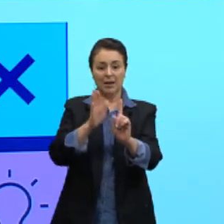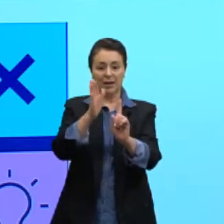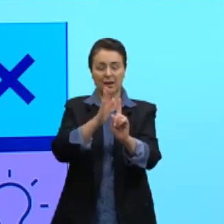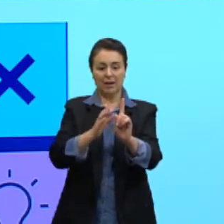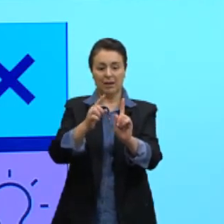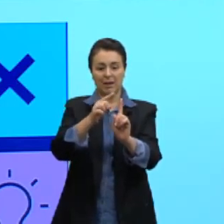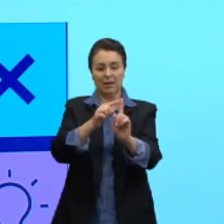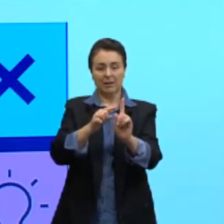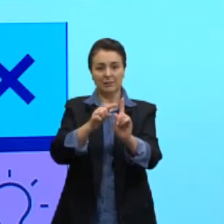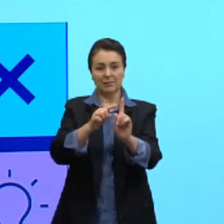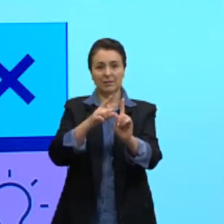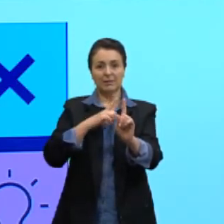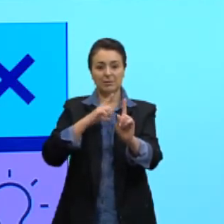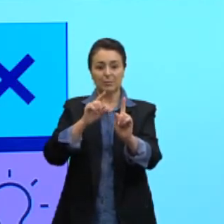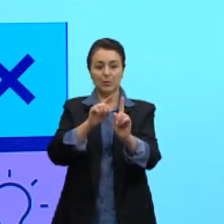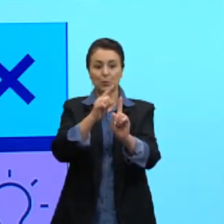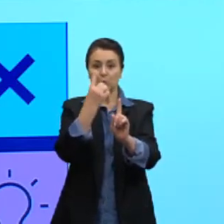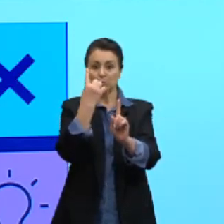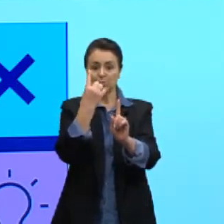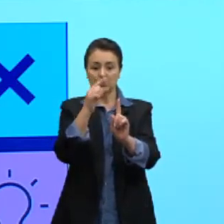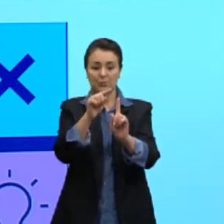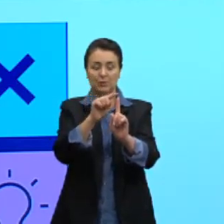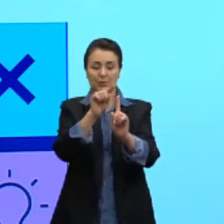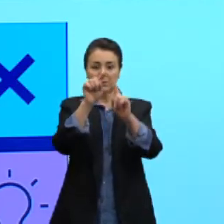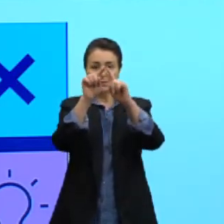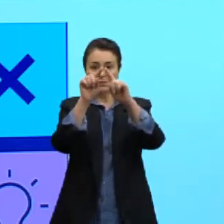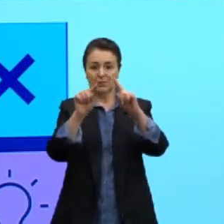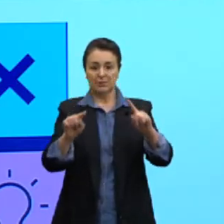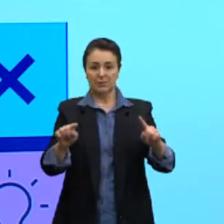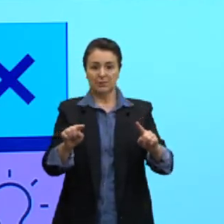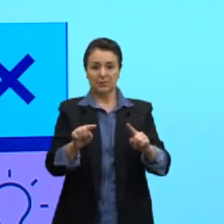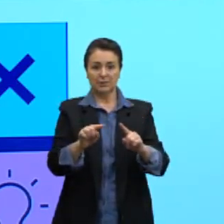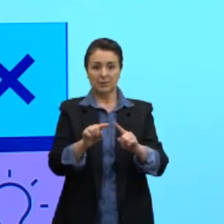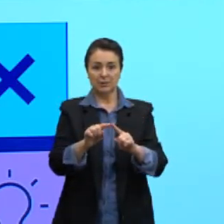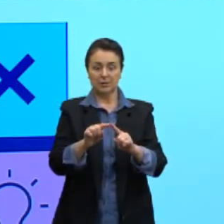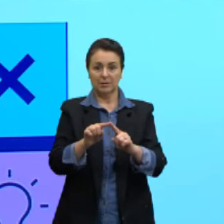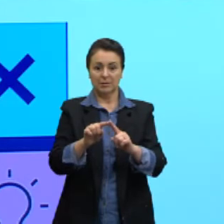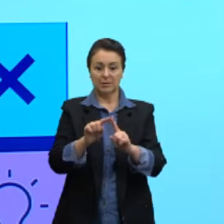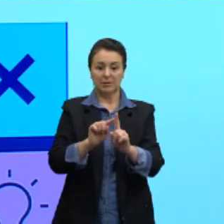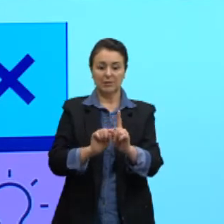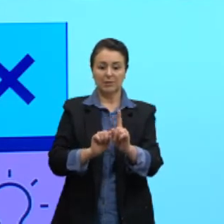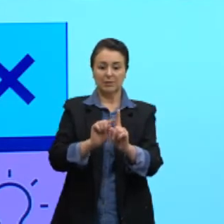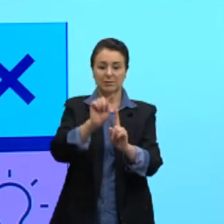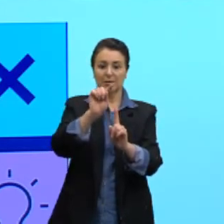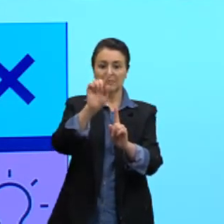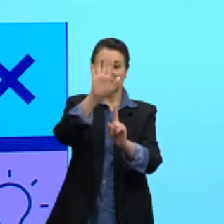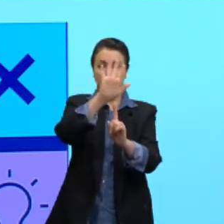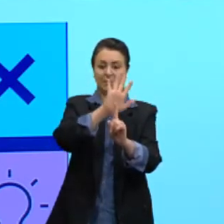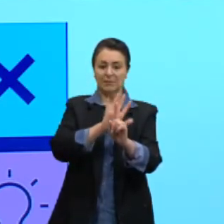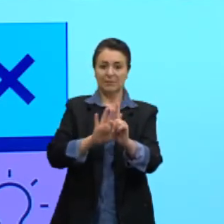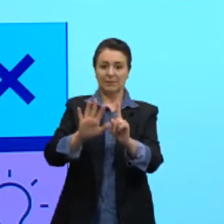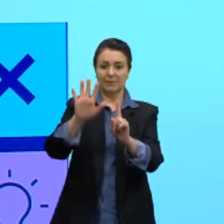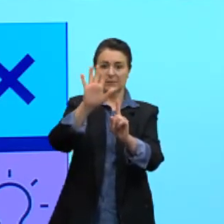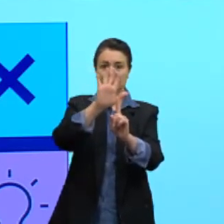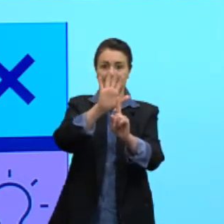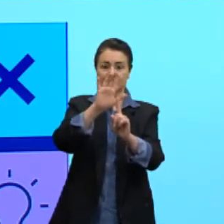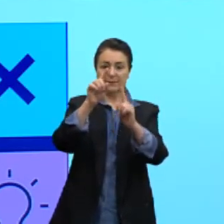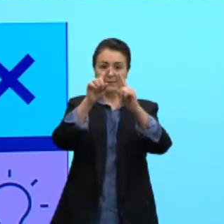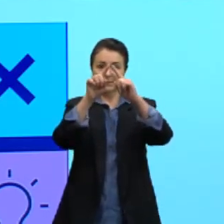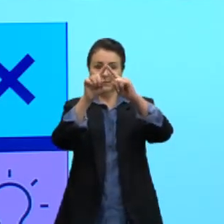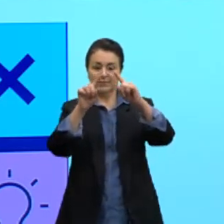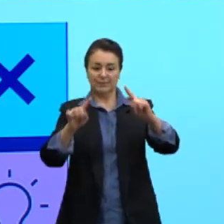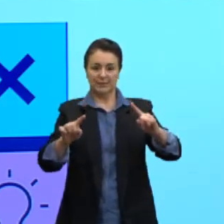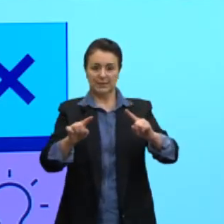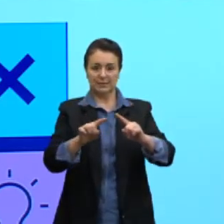sobe um triângulo para formar a face, né, desta pirâmide. Então, se ela for triangular,